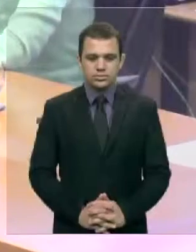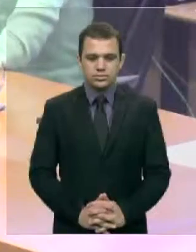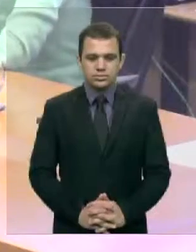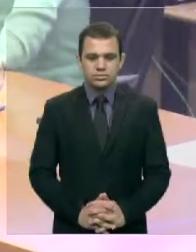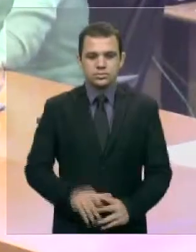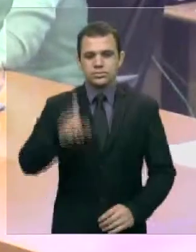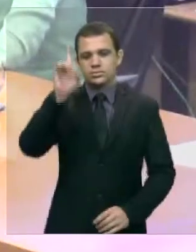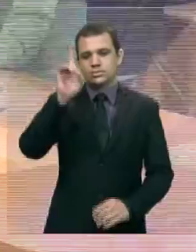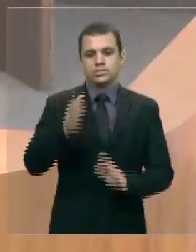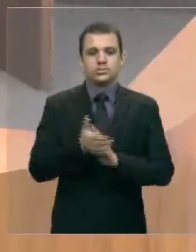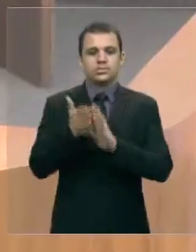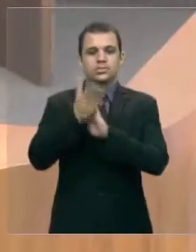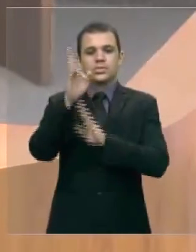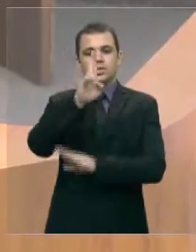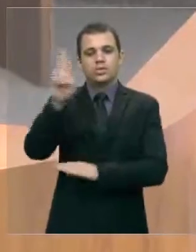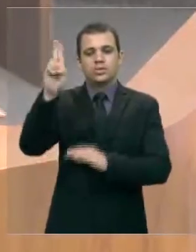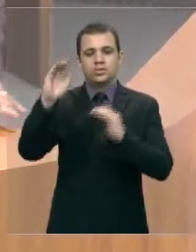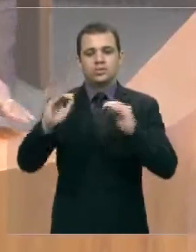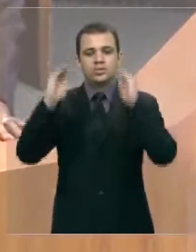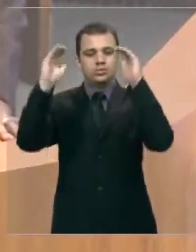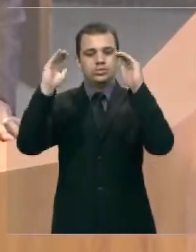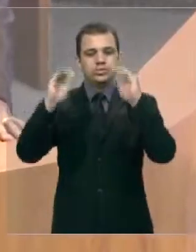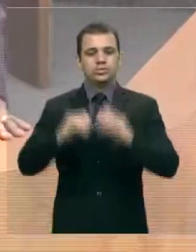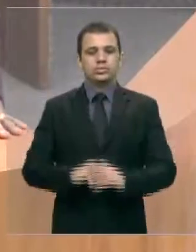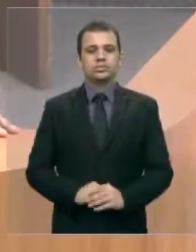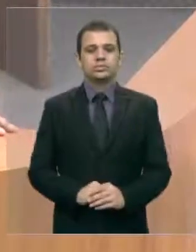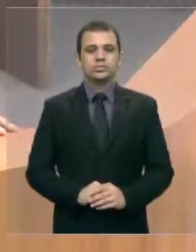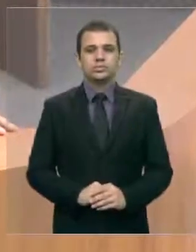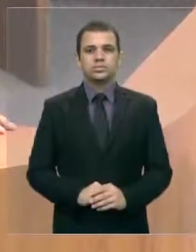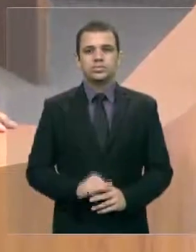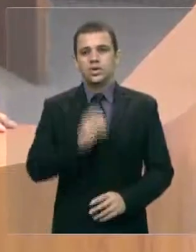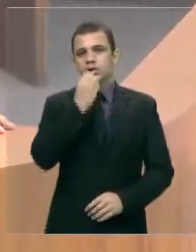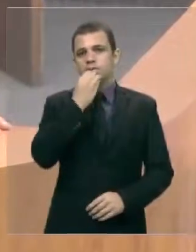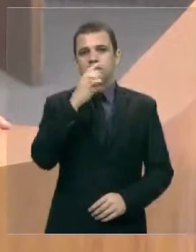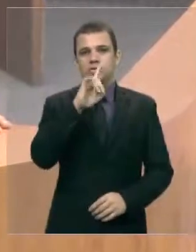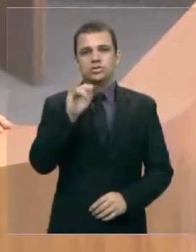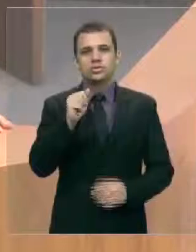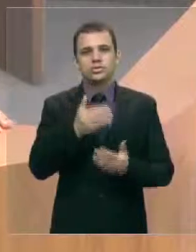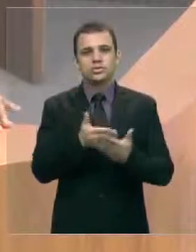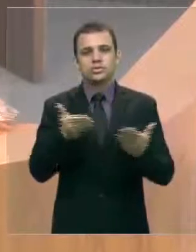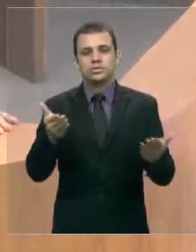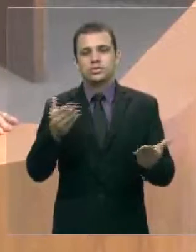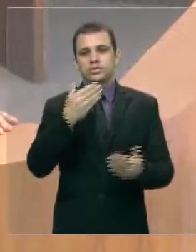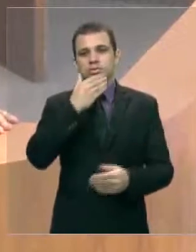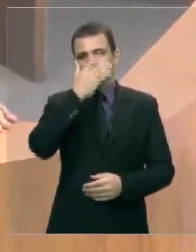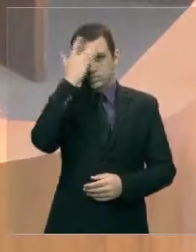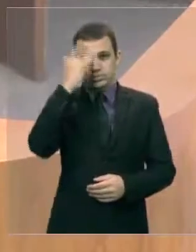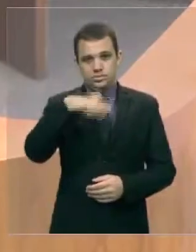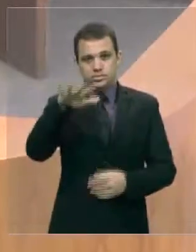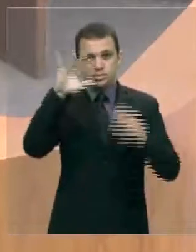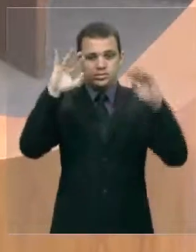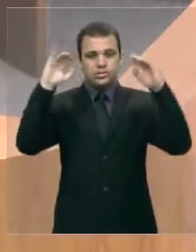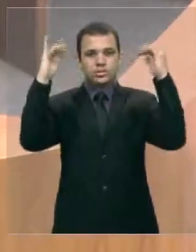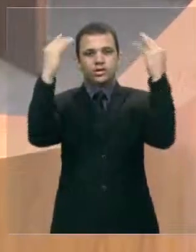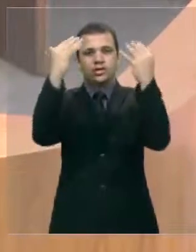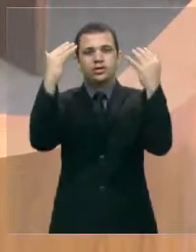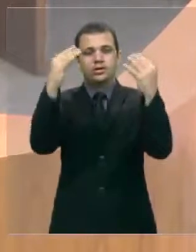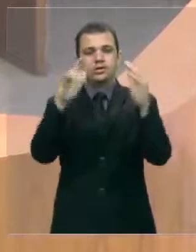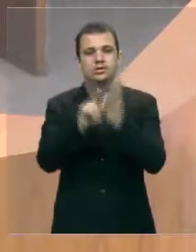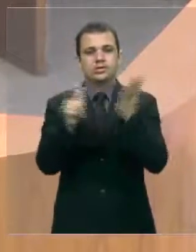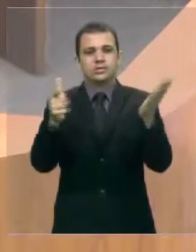Deus seja louvado, em nome do Senhor exaltado. Bom dia a todos, bom dia às pessoas da galeria, imprensa,